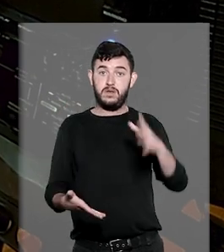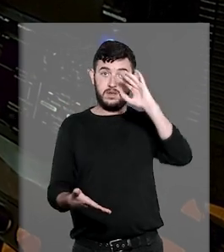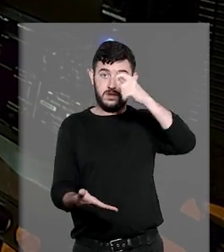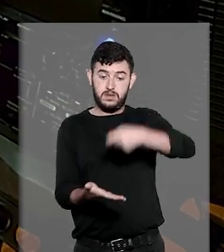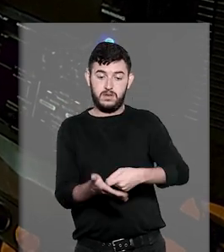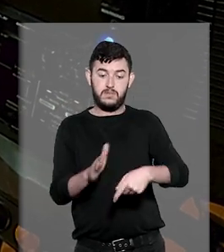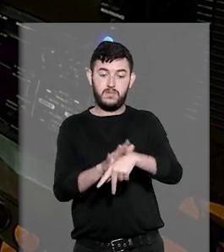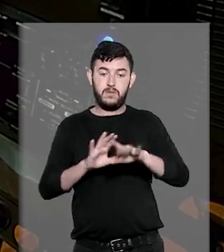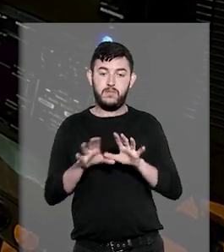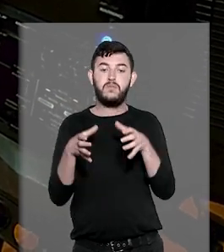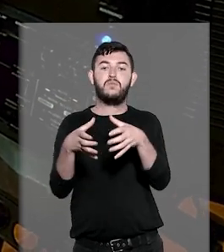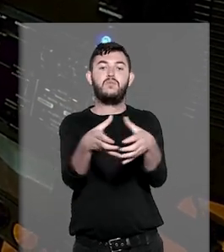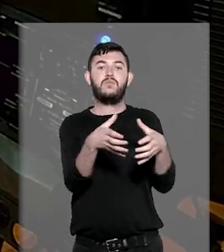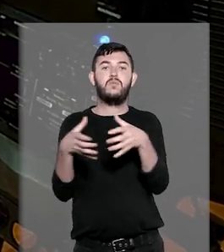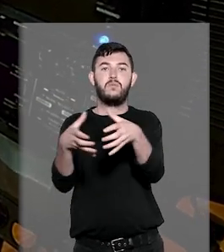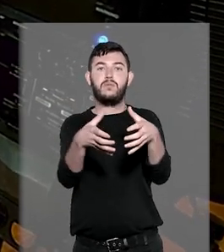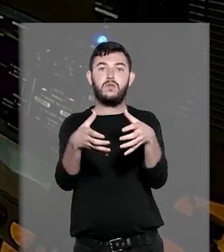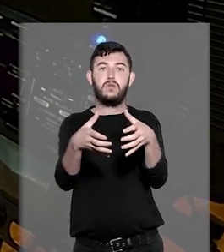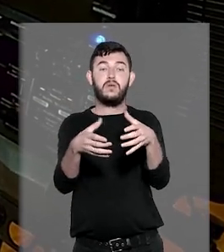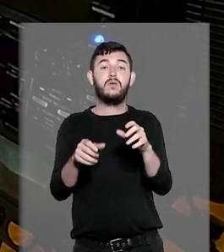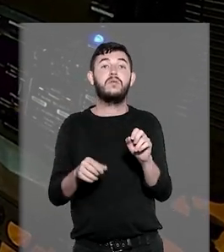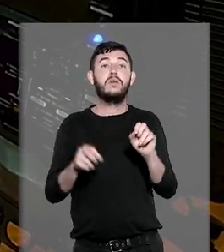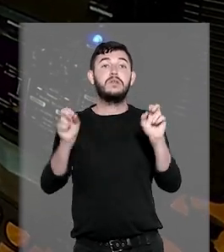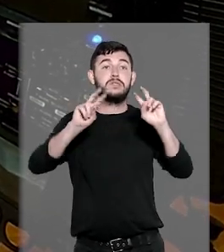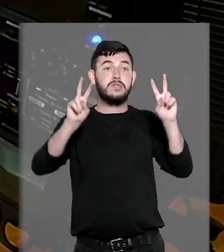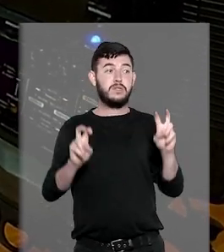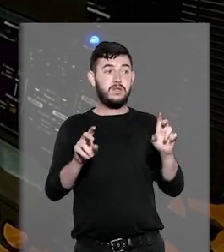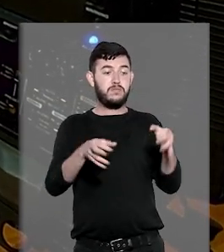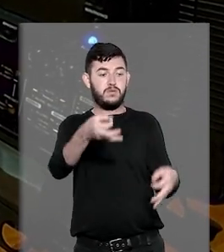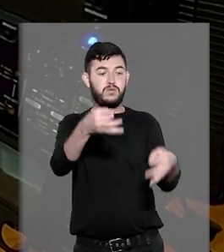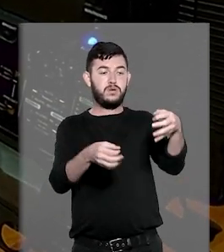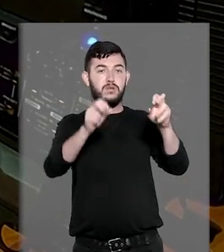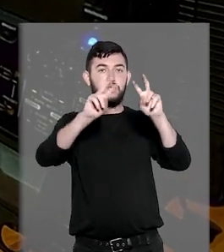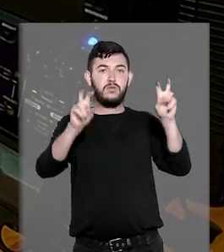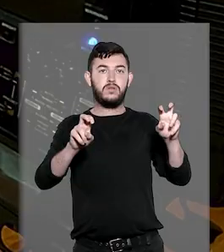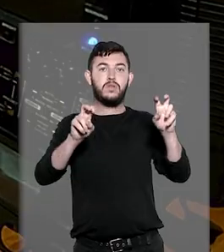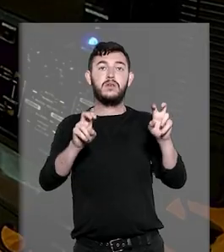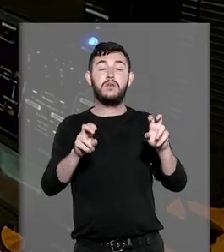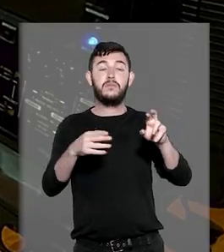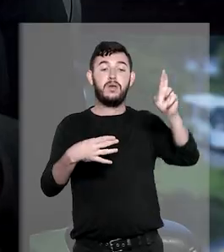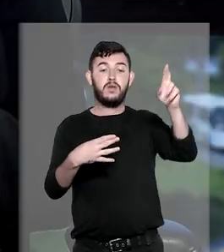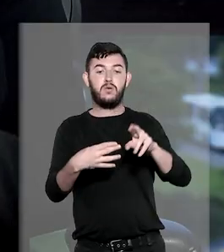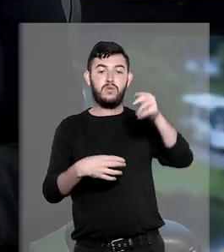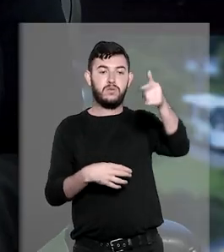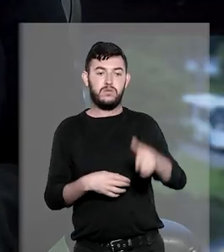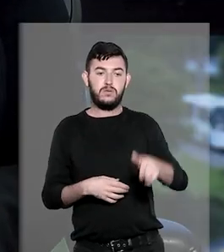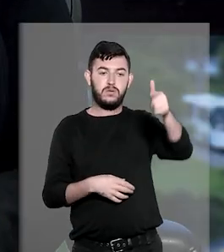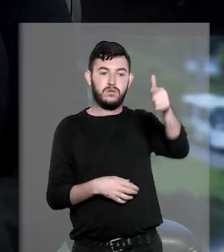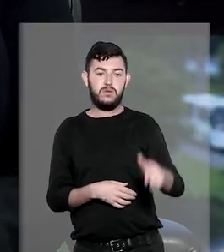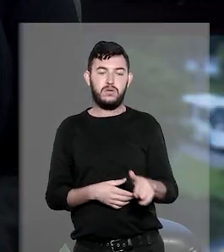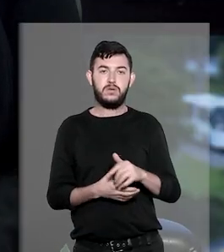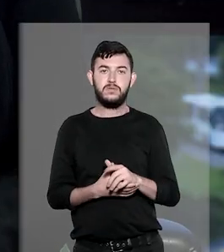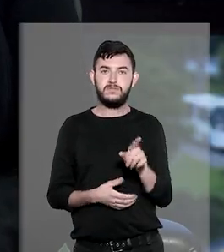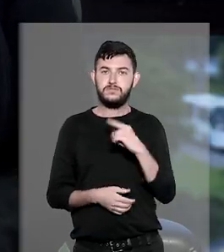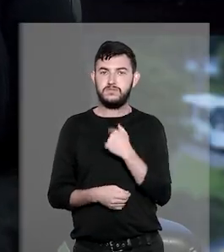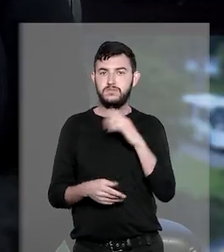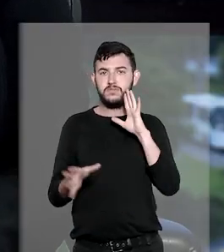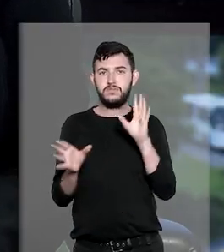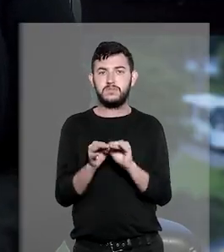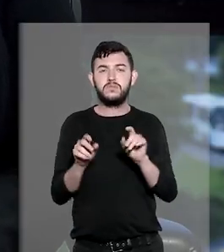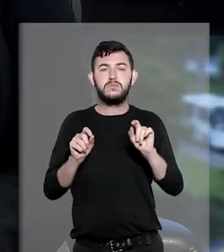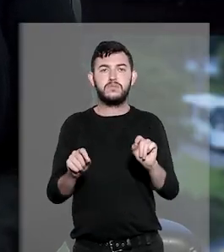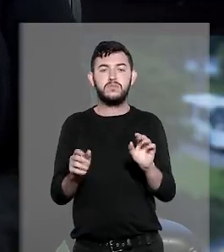tomada pelo colegiado e a importância do caso ter sido julgado sob o rito dos repetitivos. Nada mais injusto, sabemos